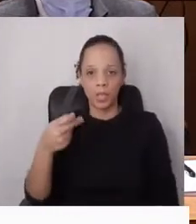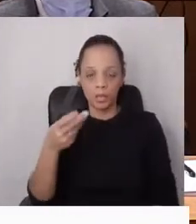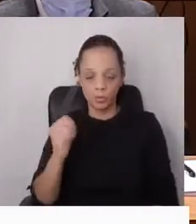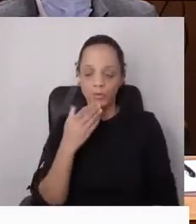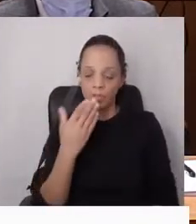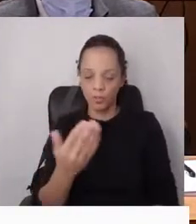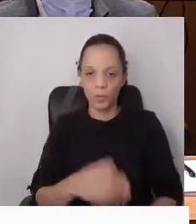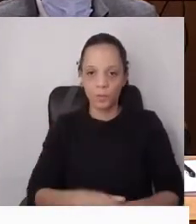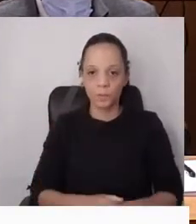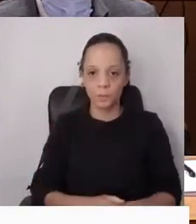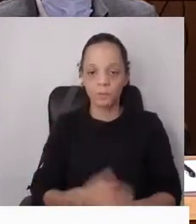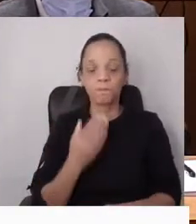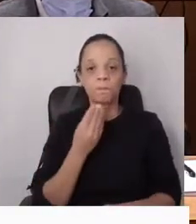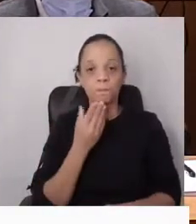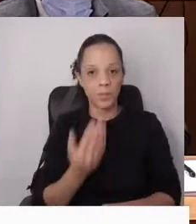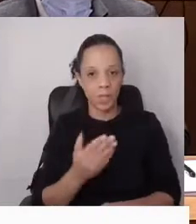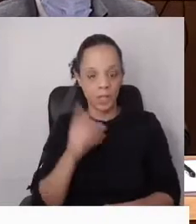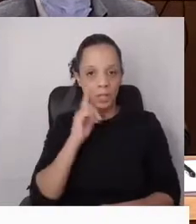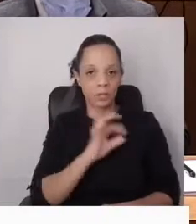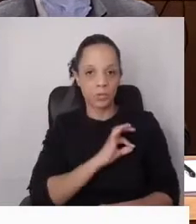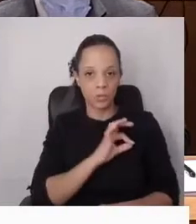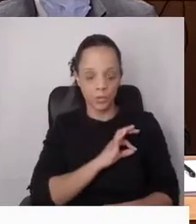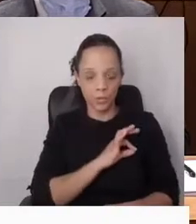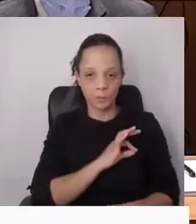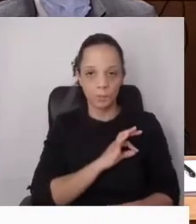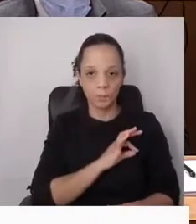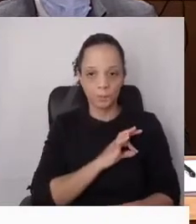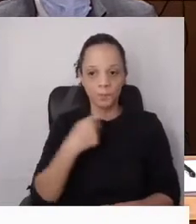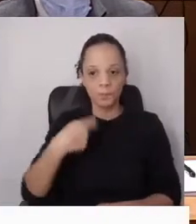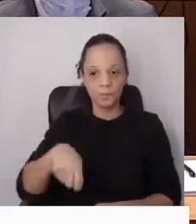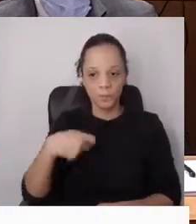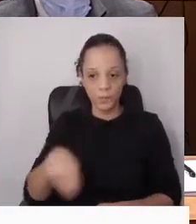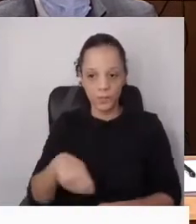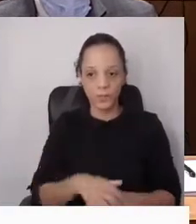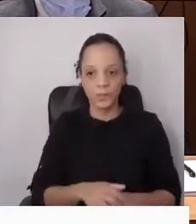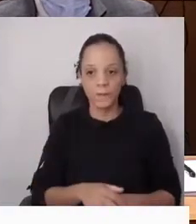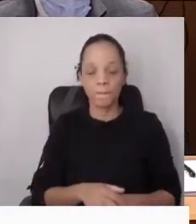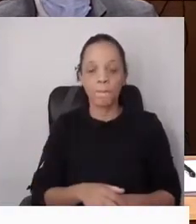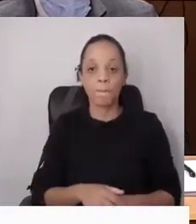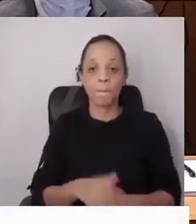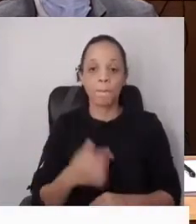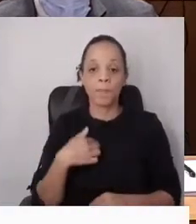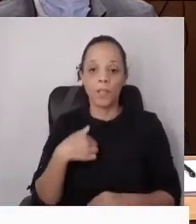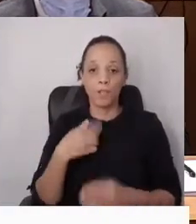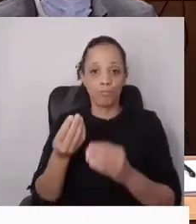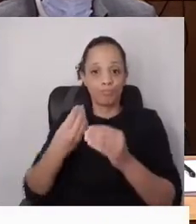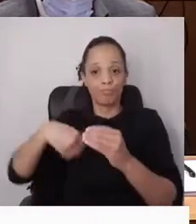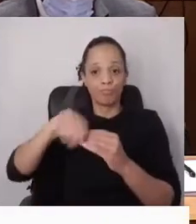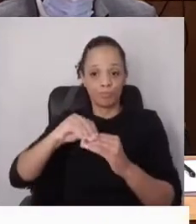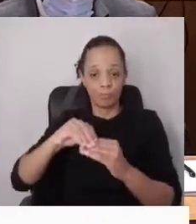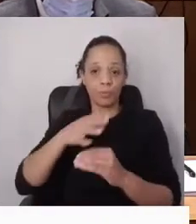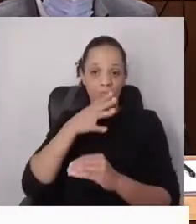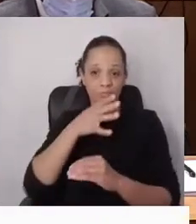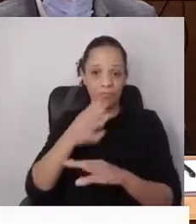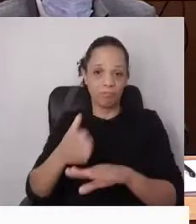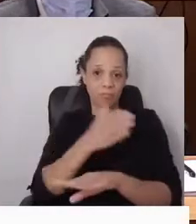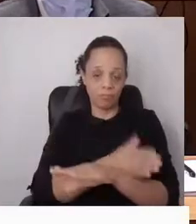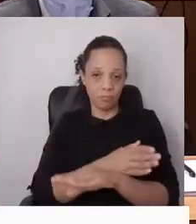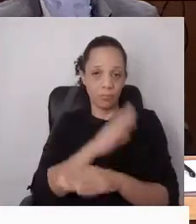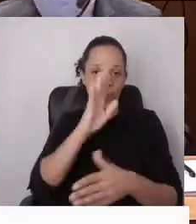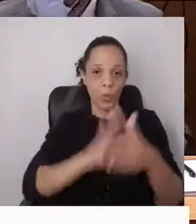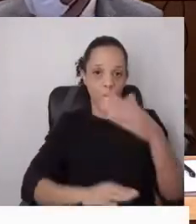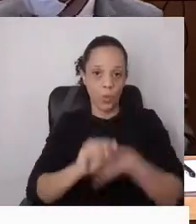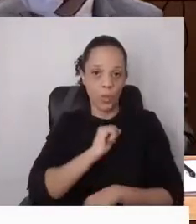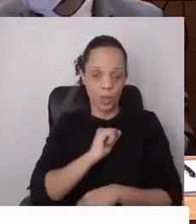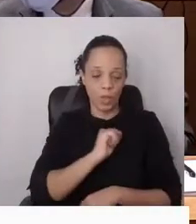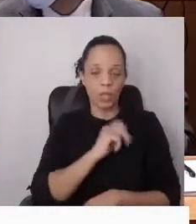Muito obrigado, Sr. Presidente. Só acrescentaria ao que disse o meu colega António